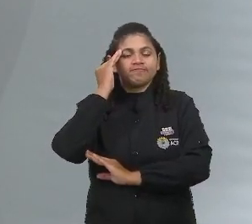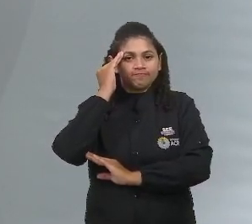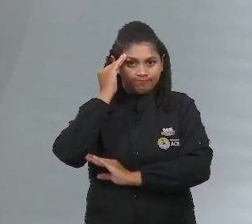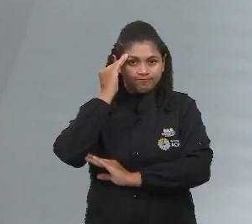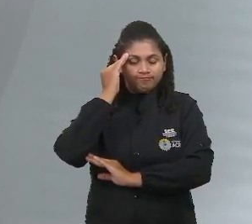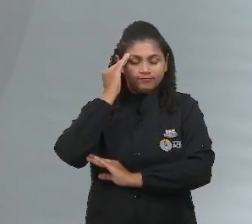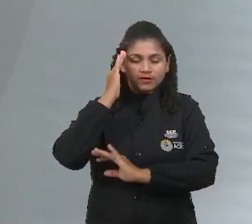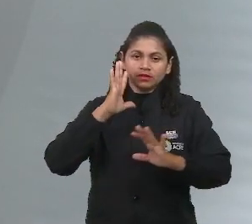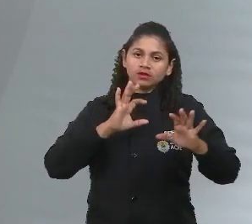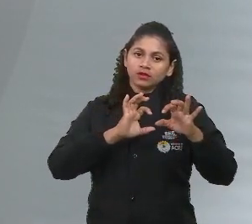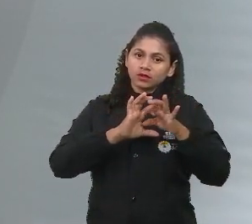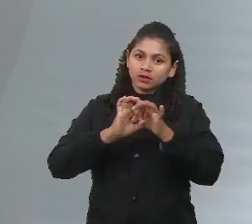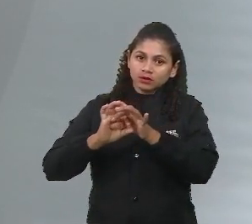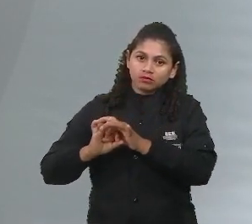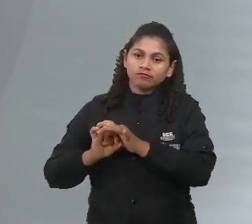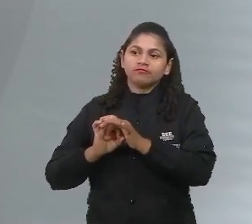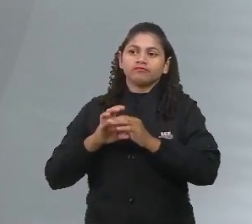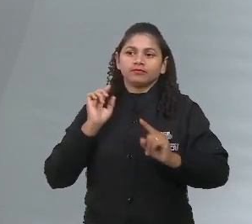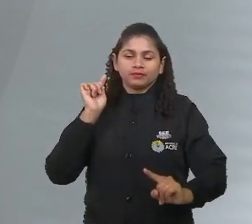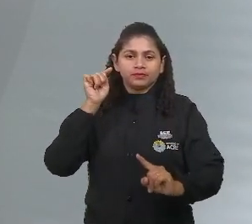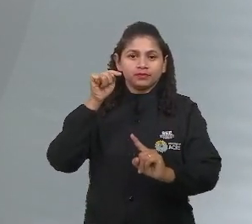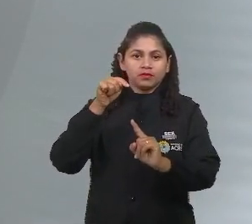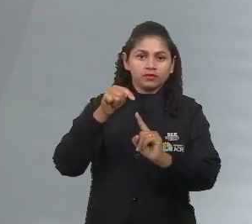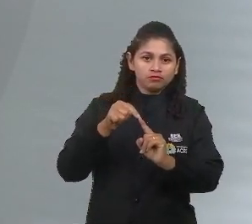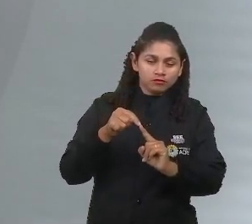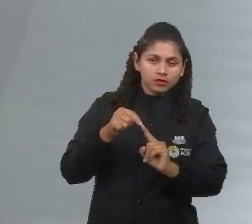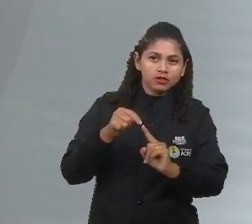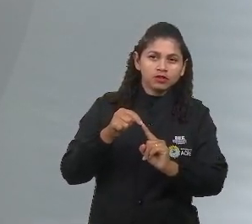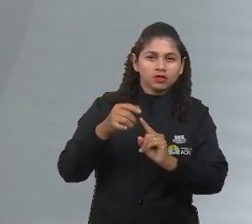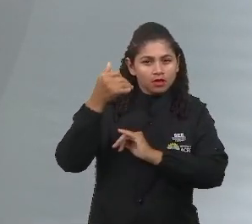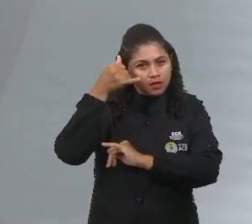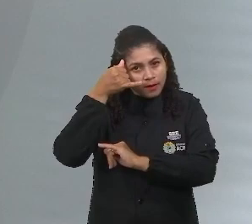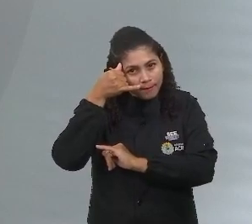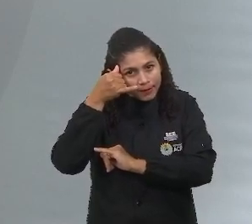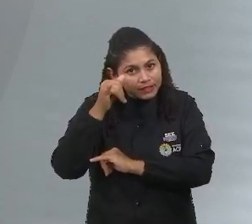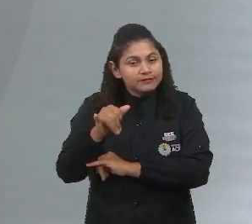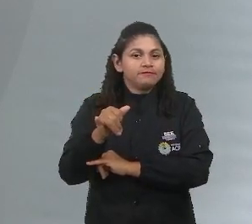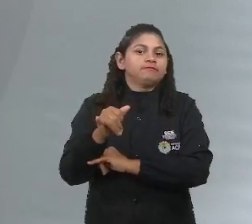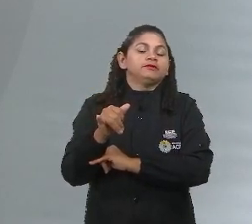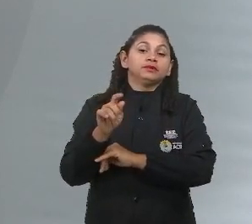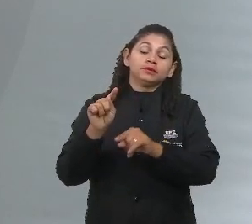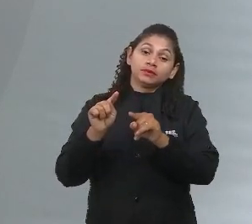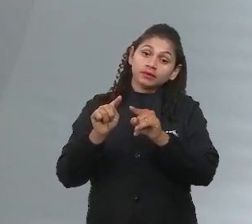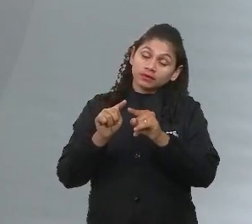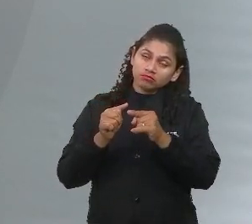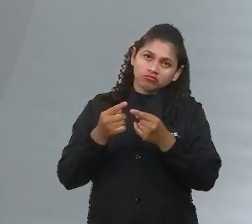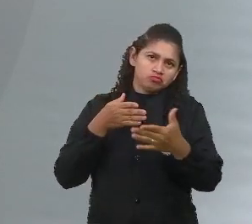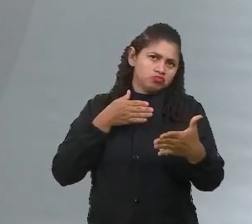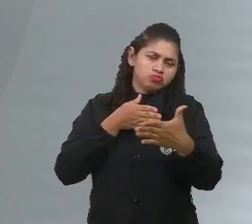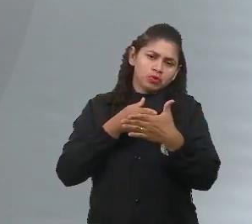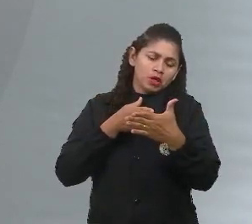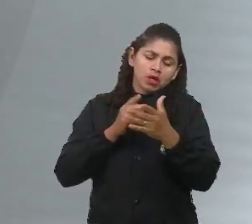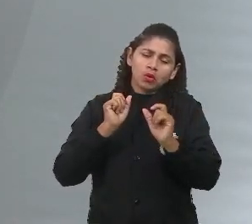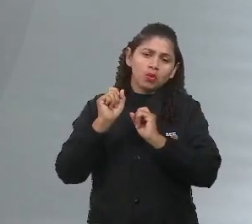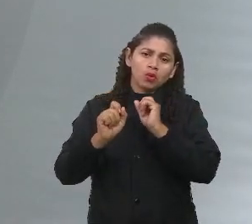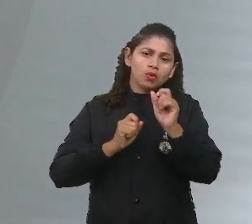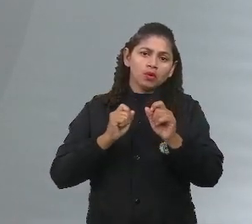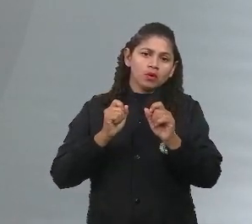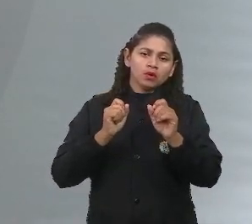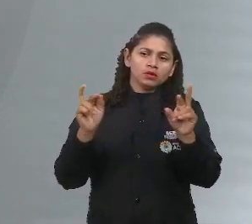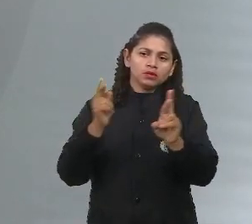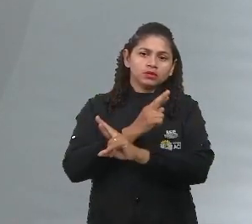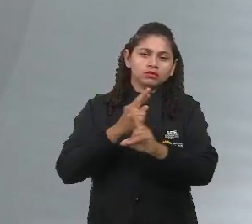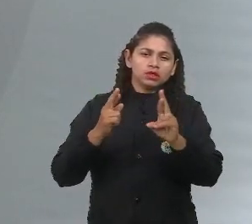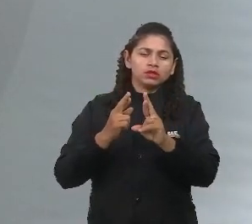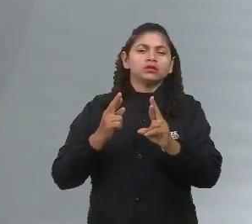mais no contexto, um objetivo mais profilático, preventivo, prevenção. Isso não impede que a gente correlacione